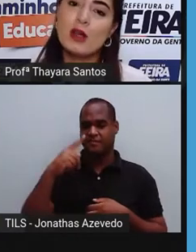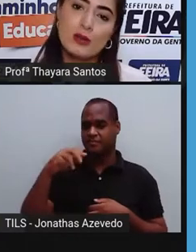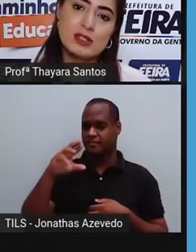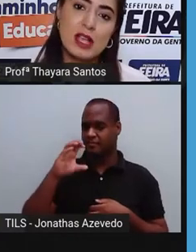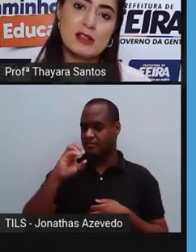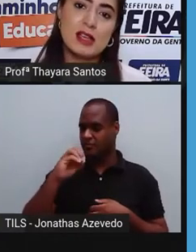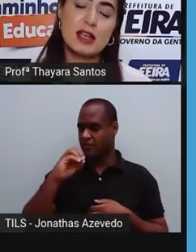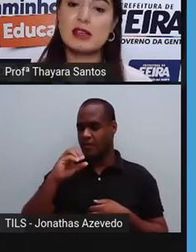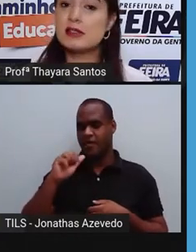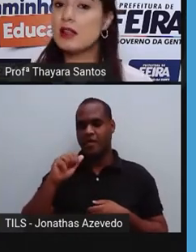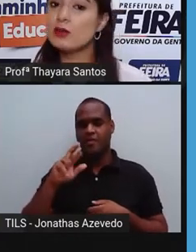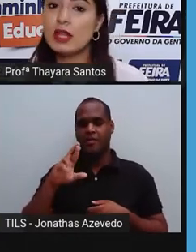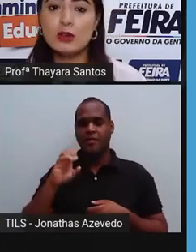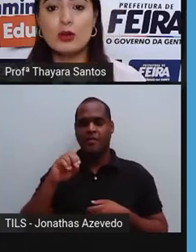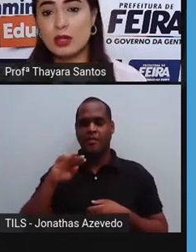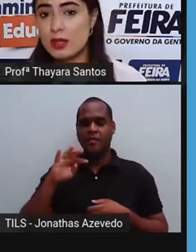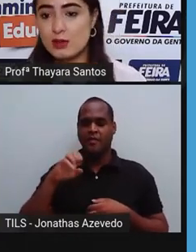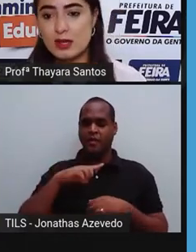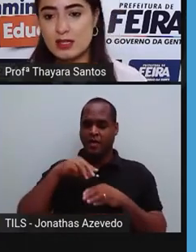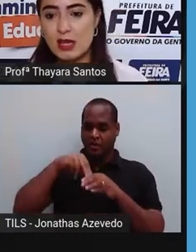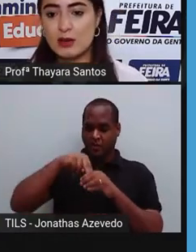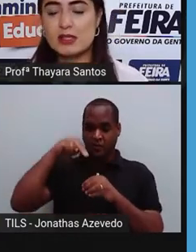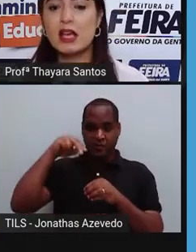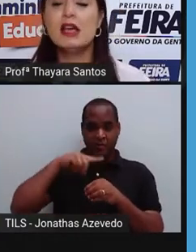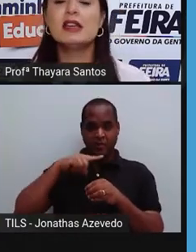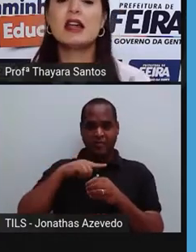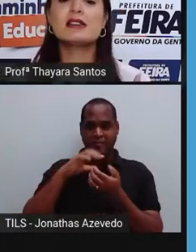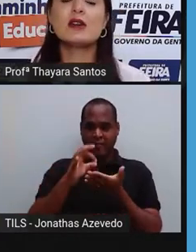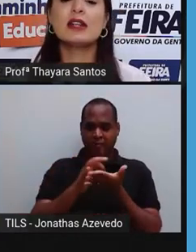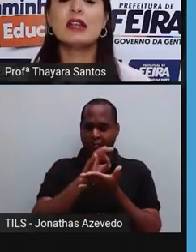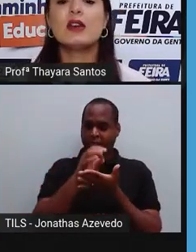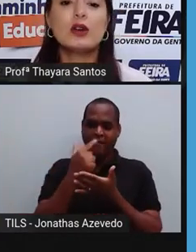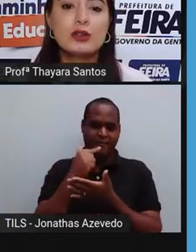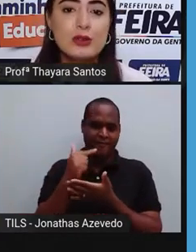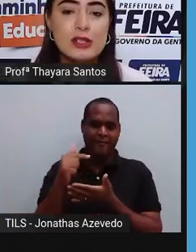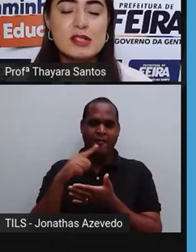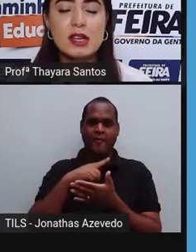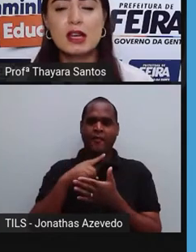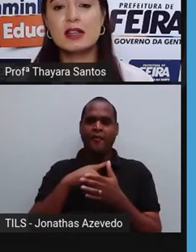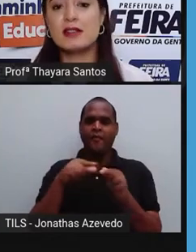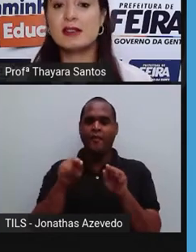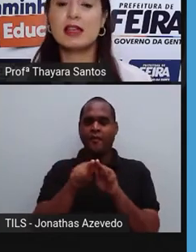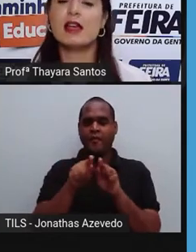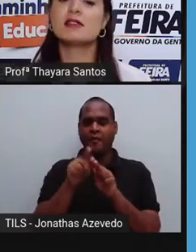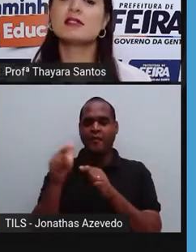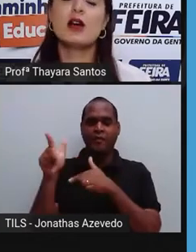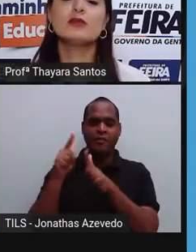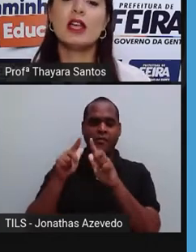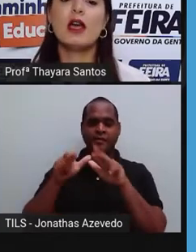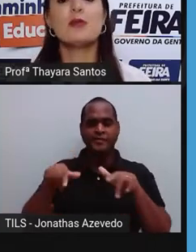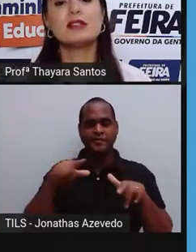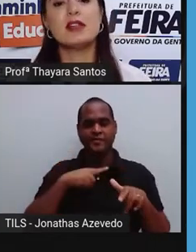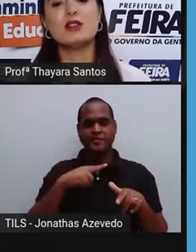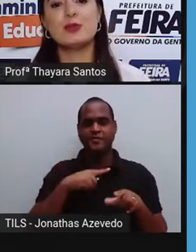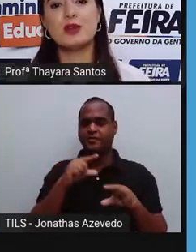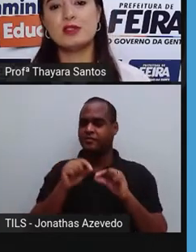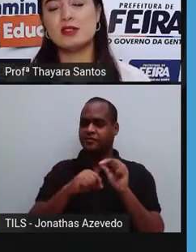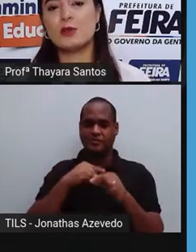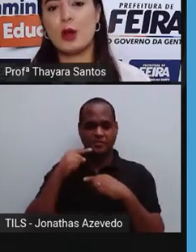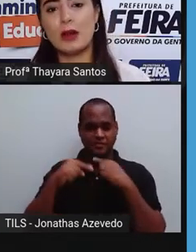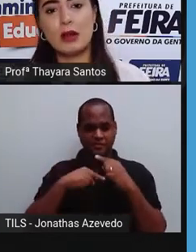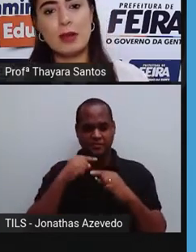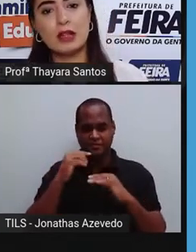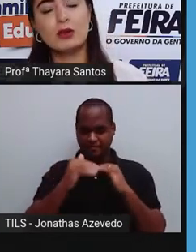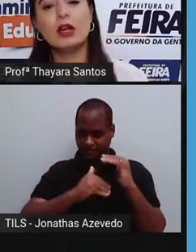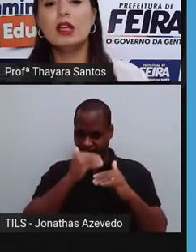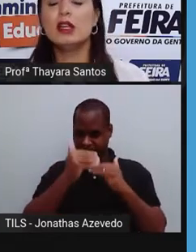procariontes, quer dizer que elas não têm núcleo nas suas células e elas são heterótrofas, quer dizer que elas não têm capacidade de produzir